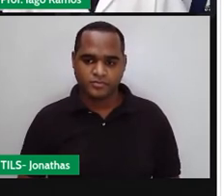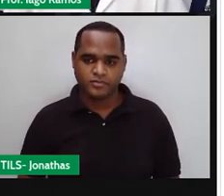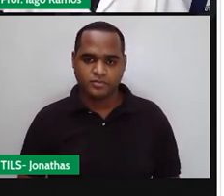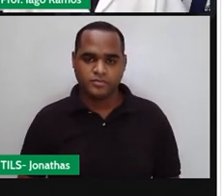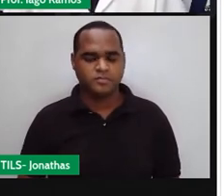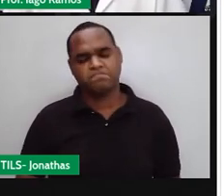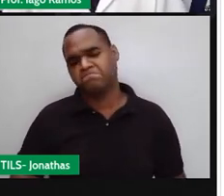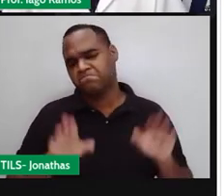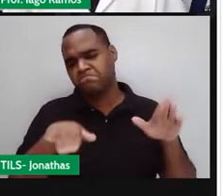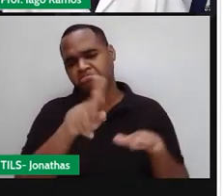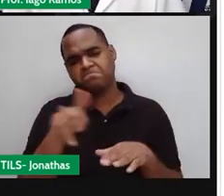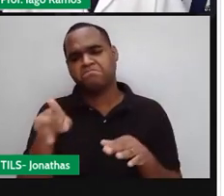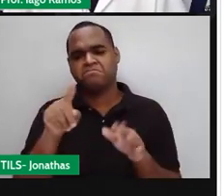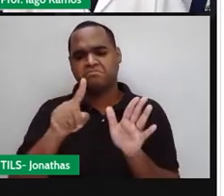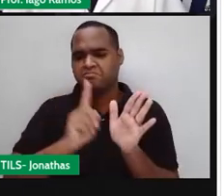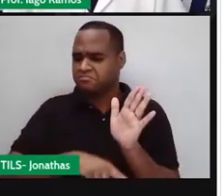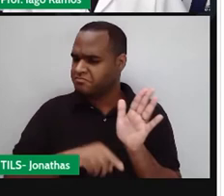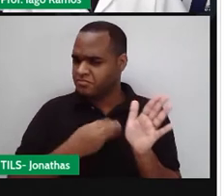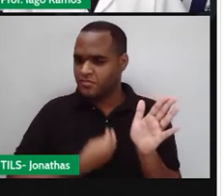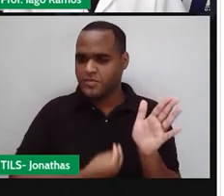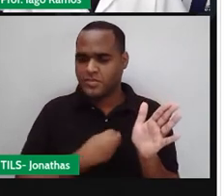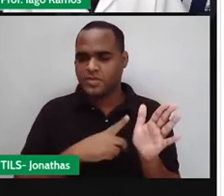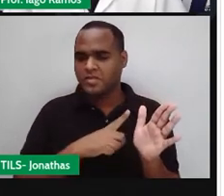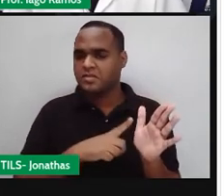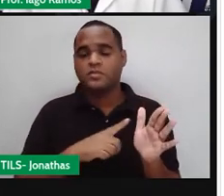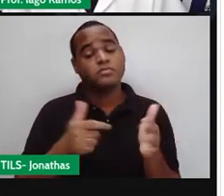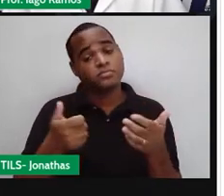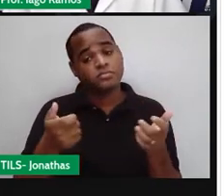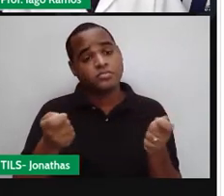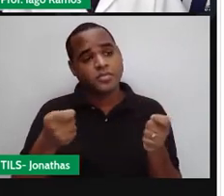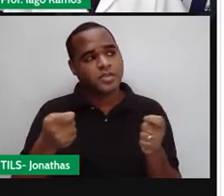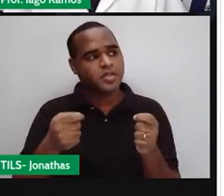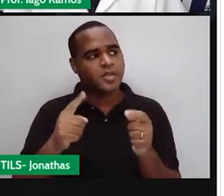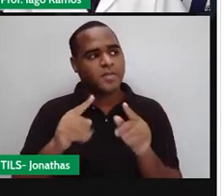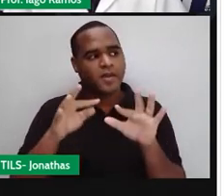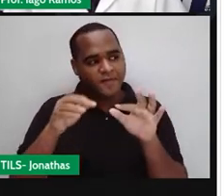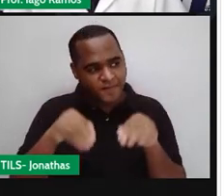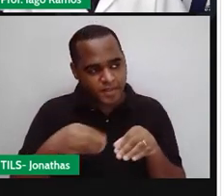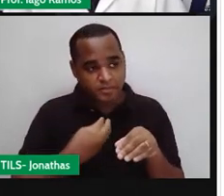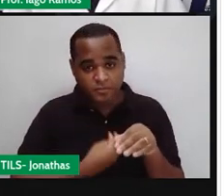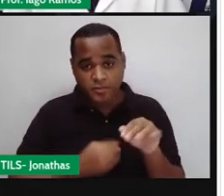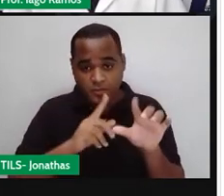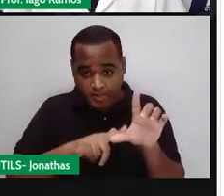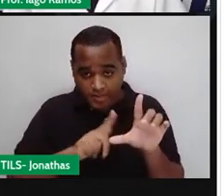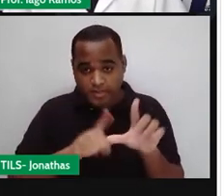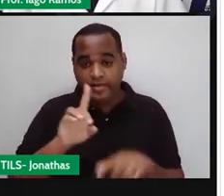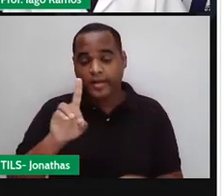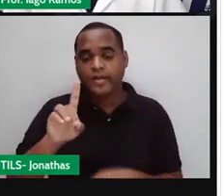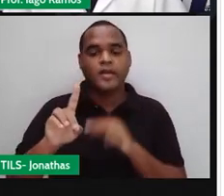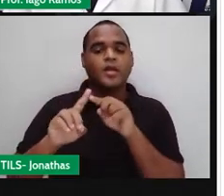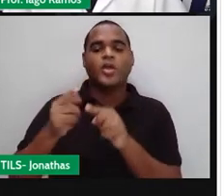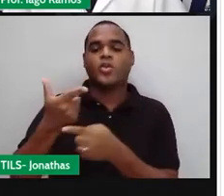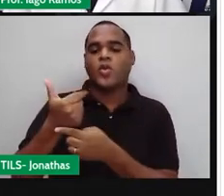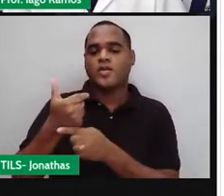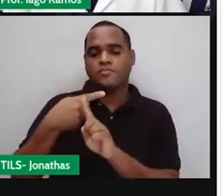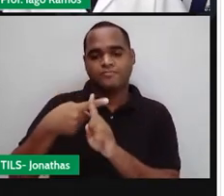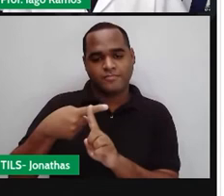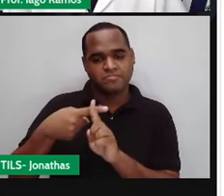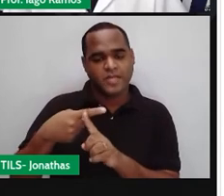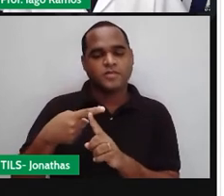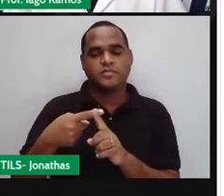Ah, professor. Esse deu negativo. Pois é. E, por último, ali, ó. Letra D. Doze positivo.